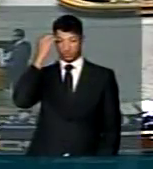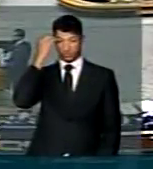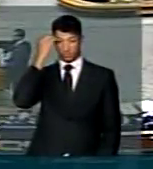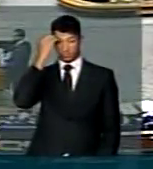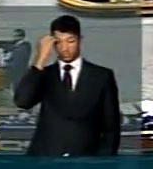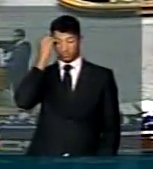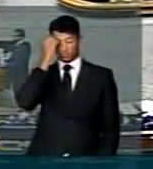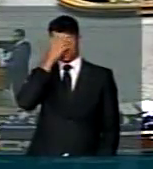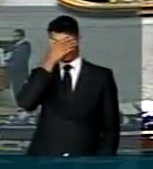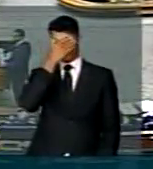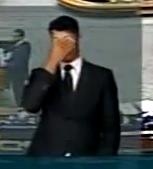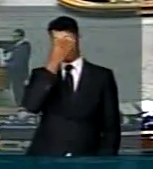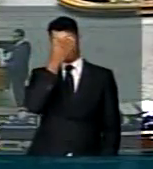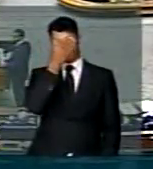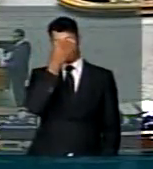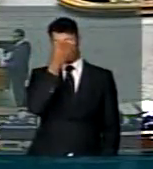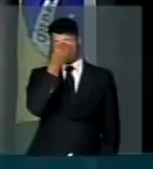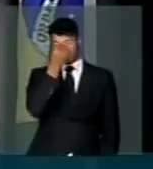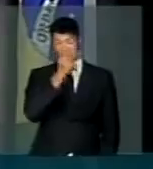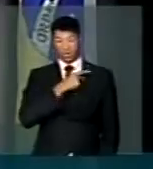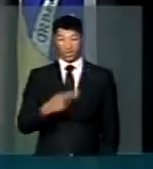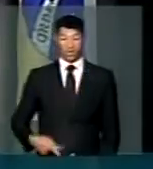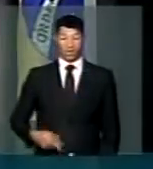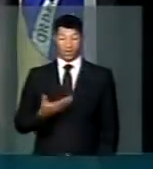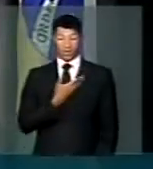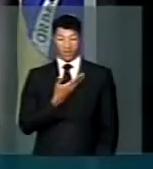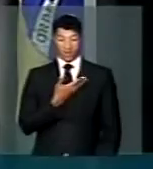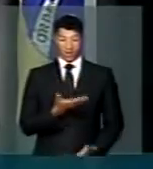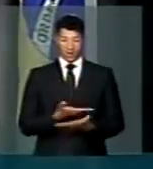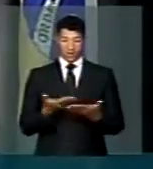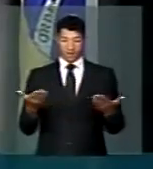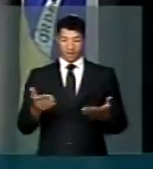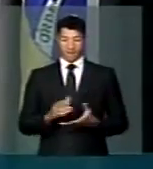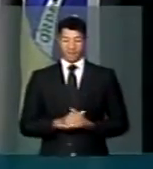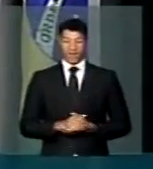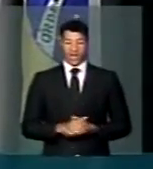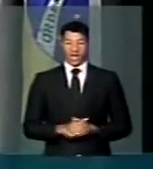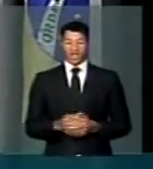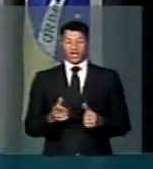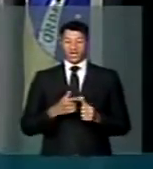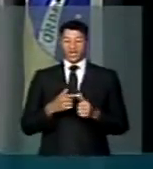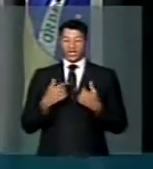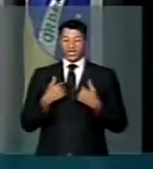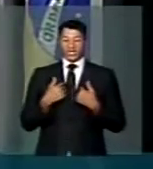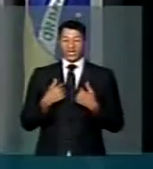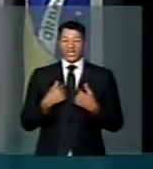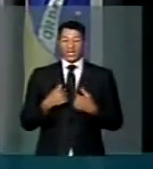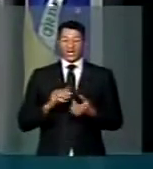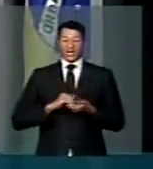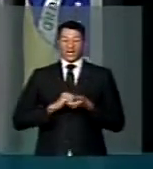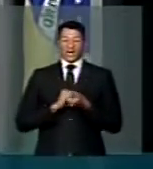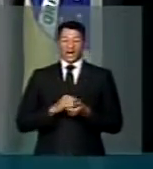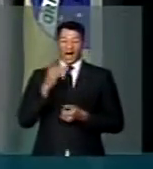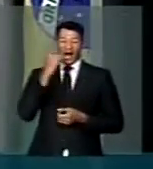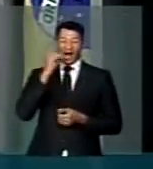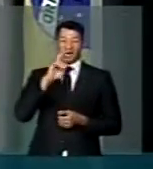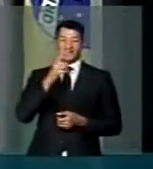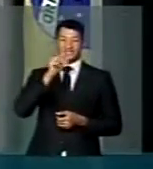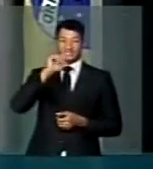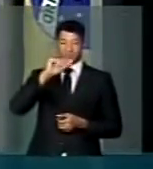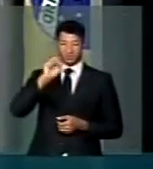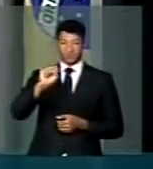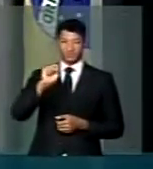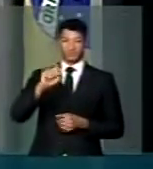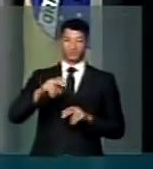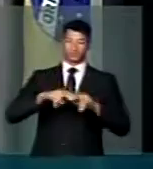Senhor Presidente, colegas parlamentares, primeiro, cumprimentar o deputado Heysen